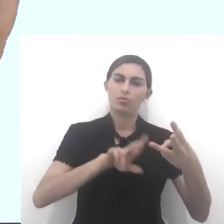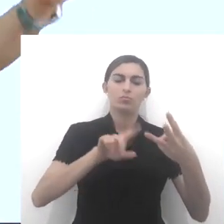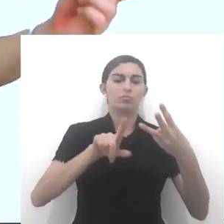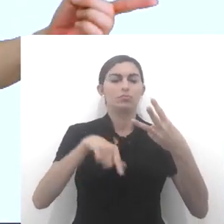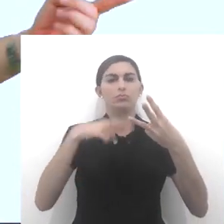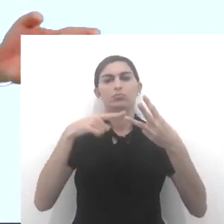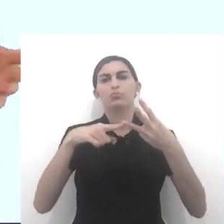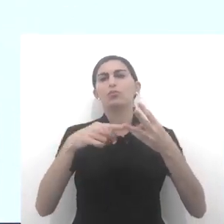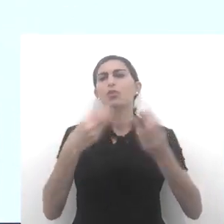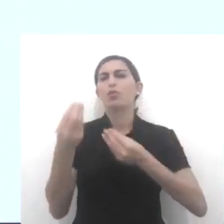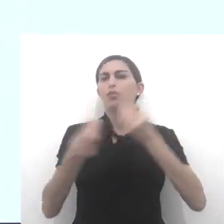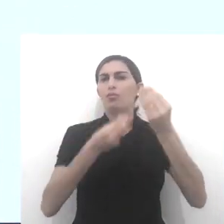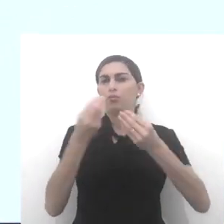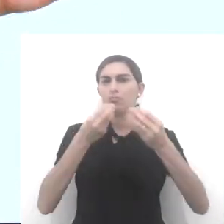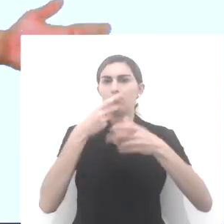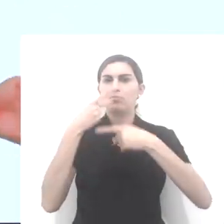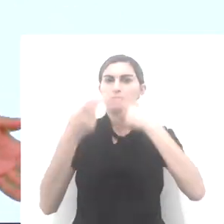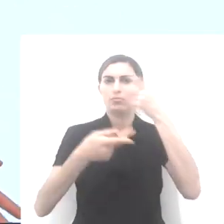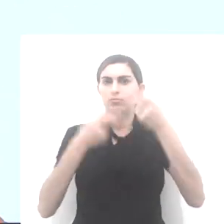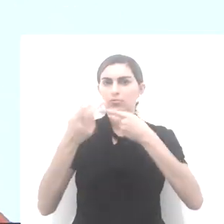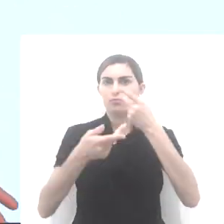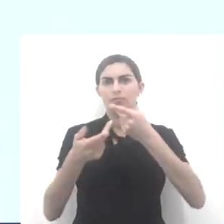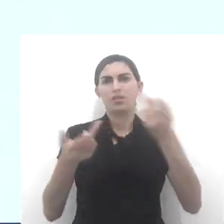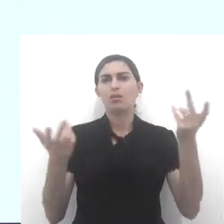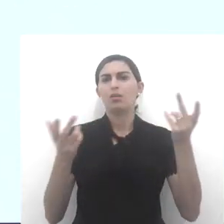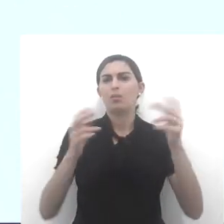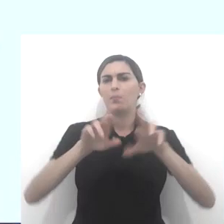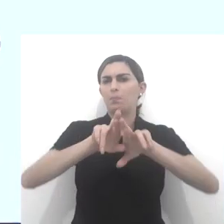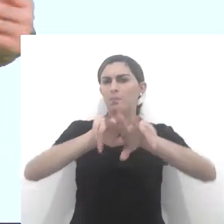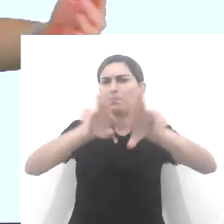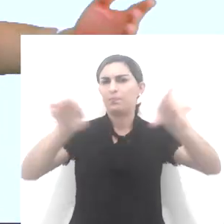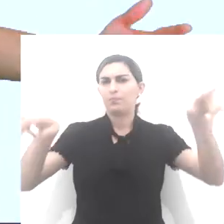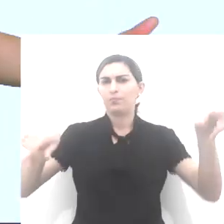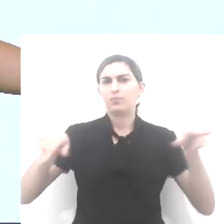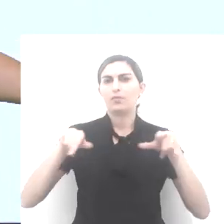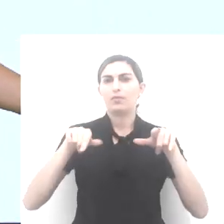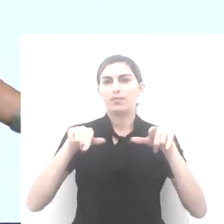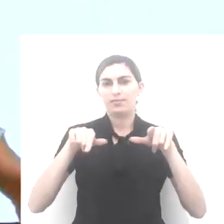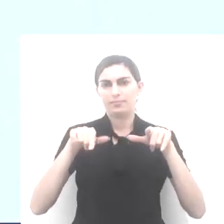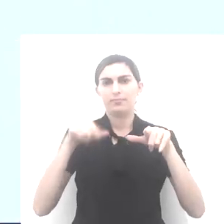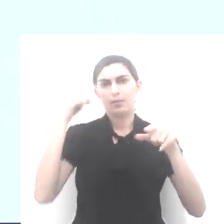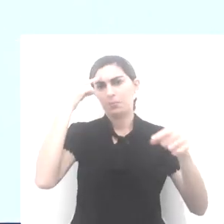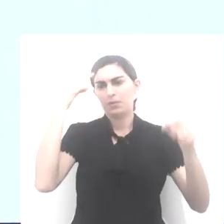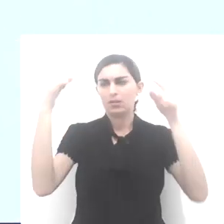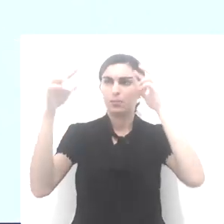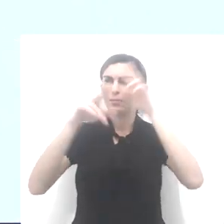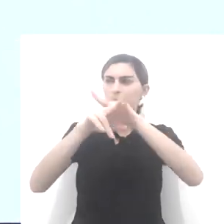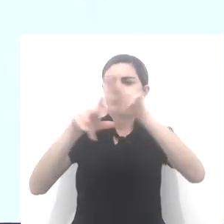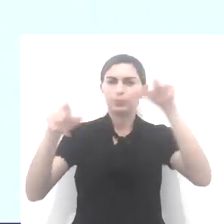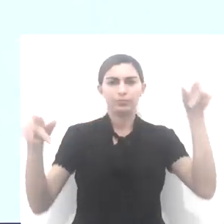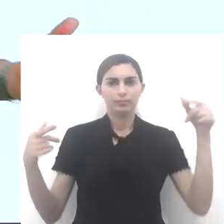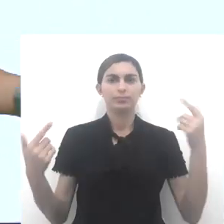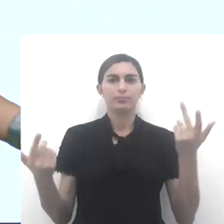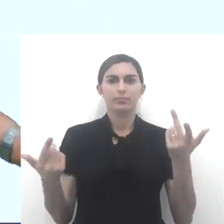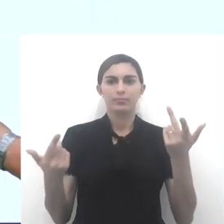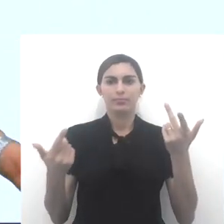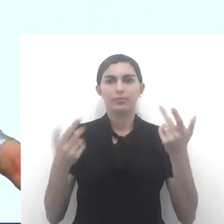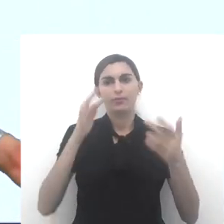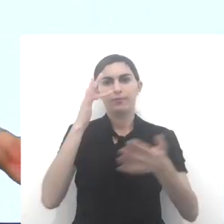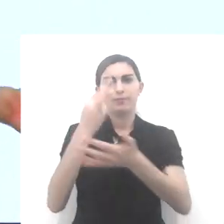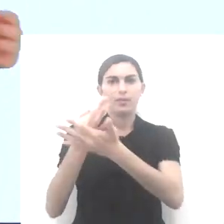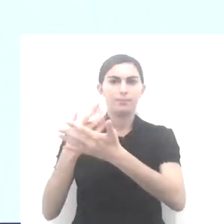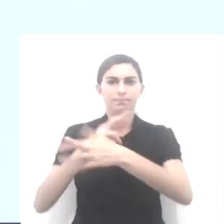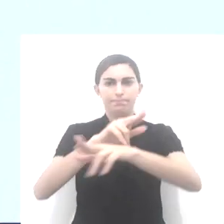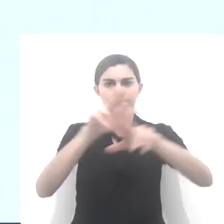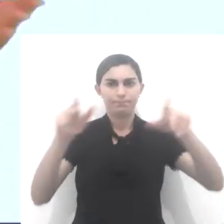religiosos. Como eu já falei anteriormente, essa pluralidade de pensamento, pluralidade de